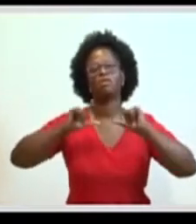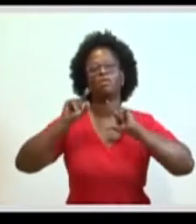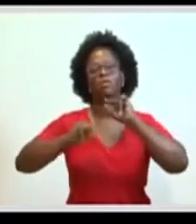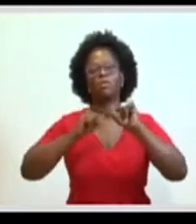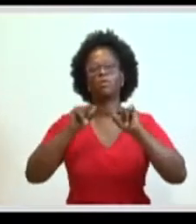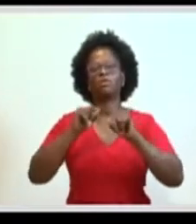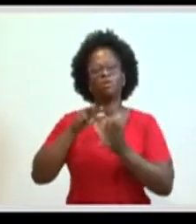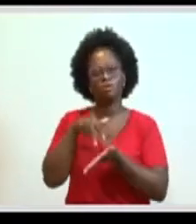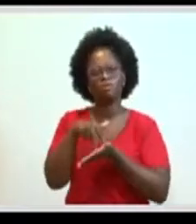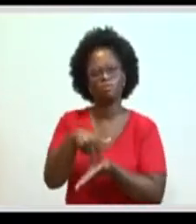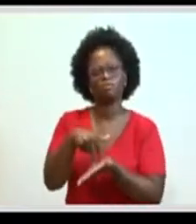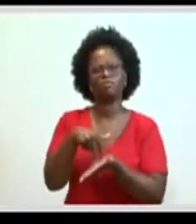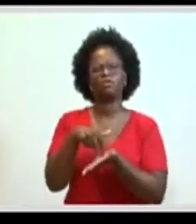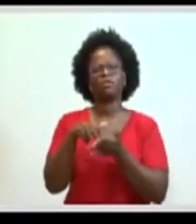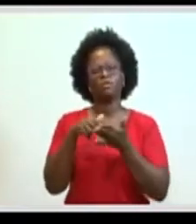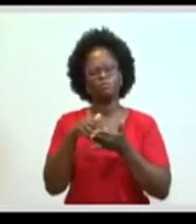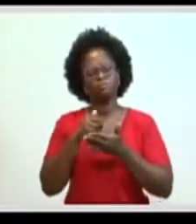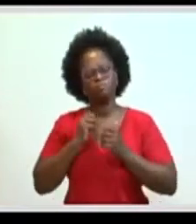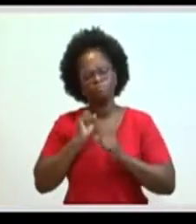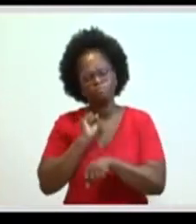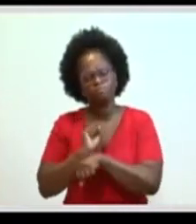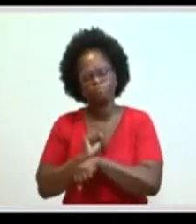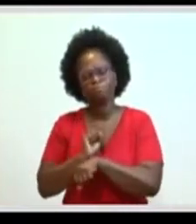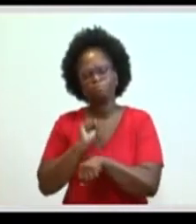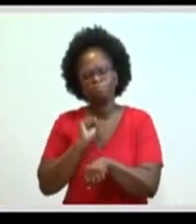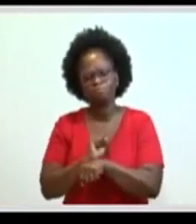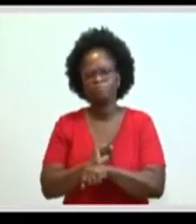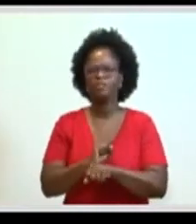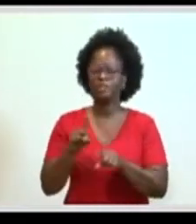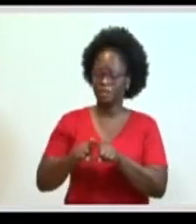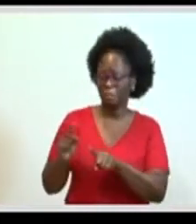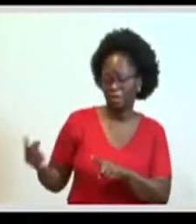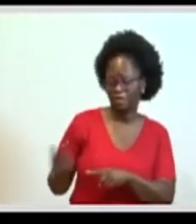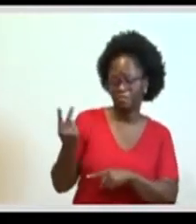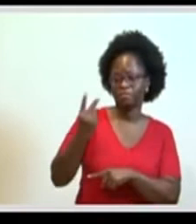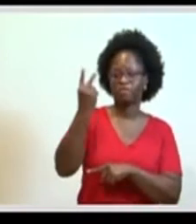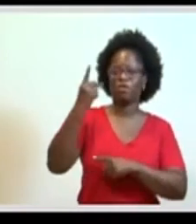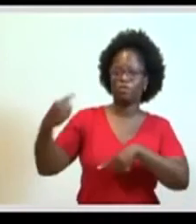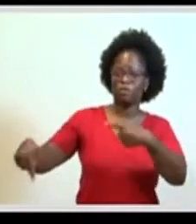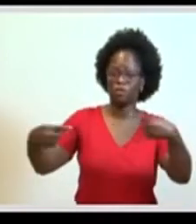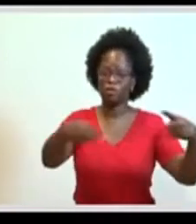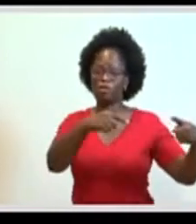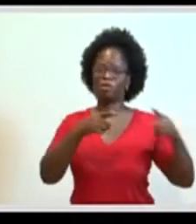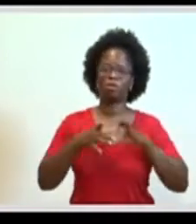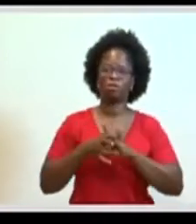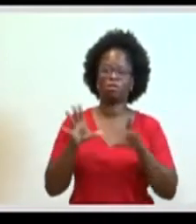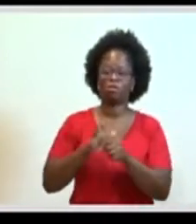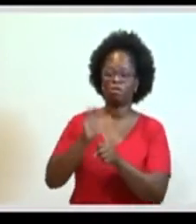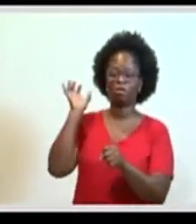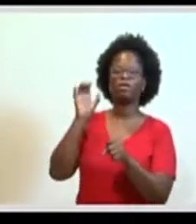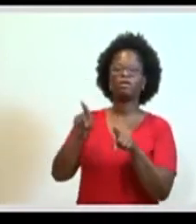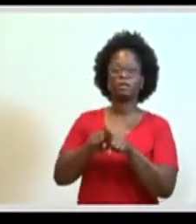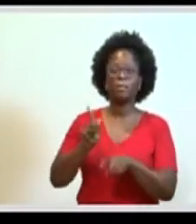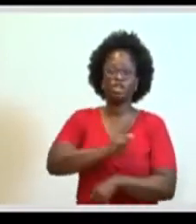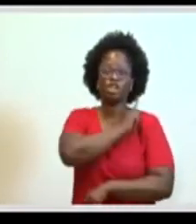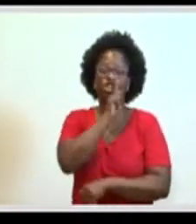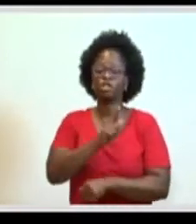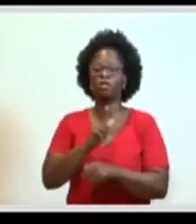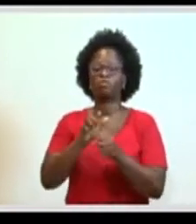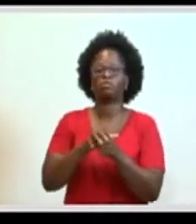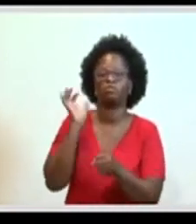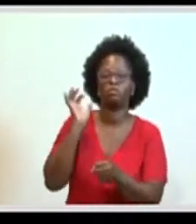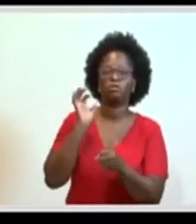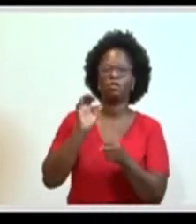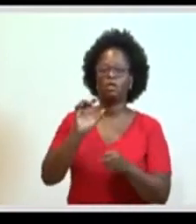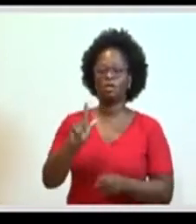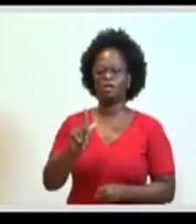muita firmeza, de esperança e de valorização do debate democrático e da gestão democrática que tem